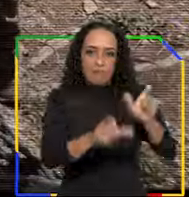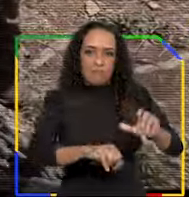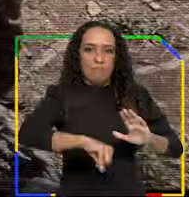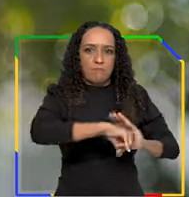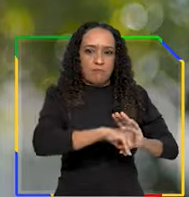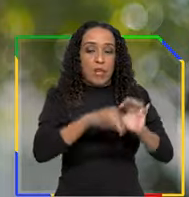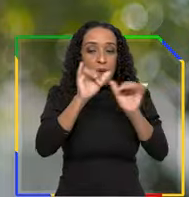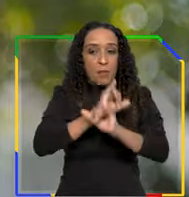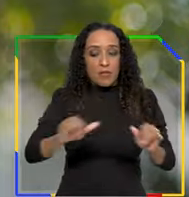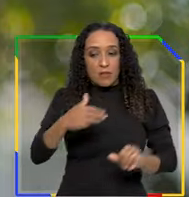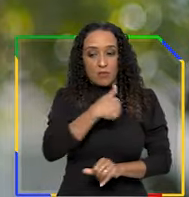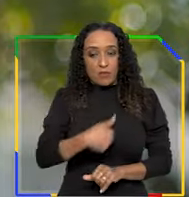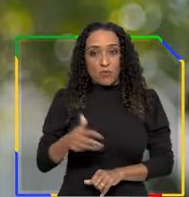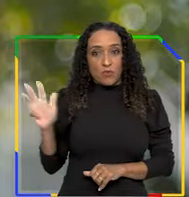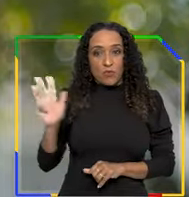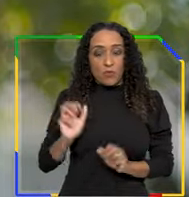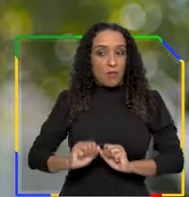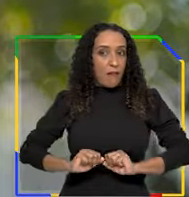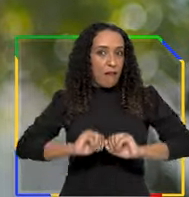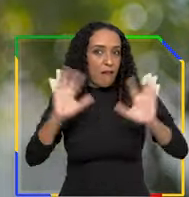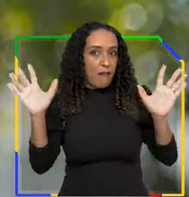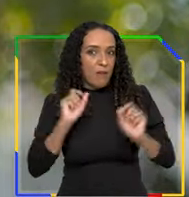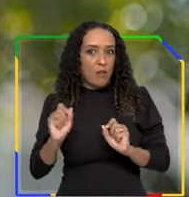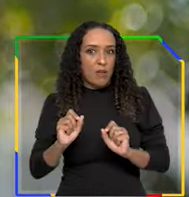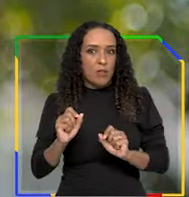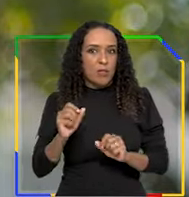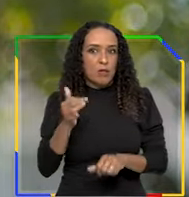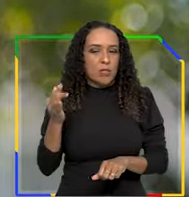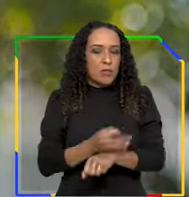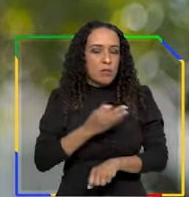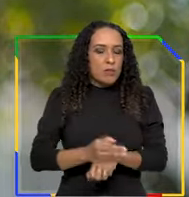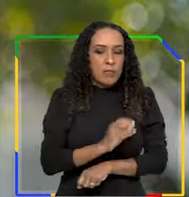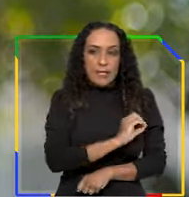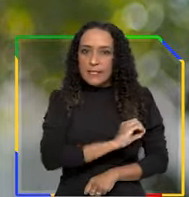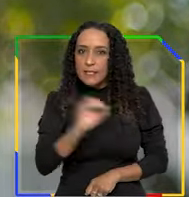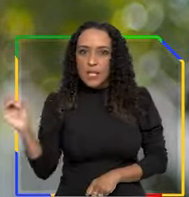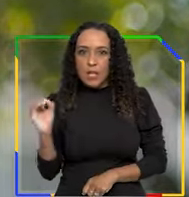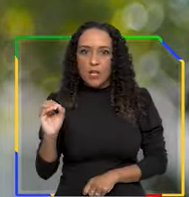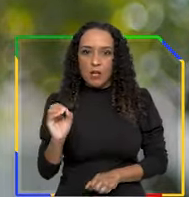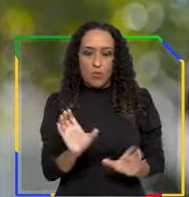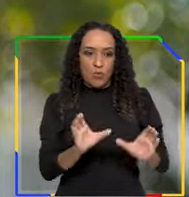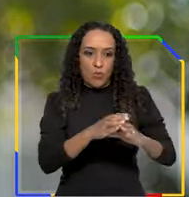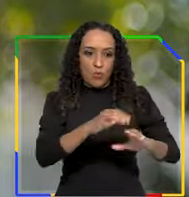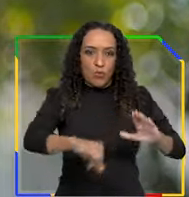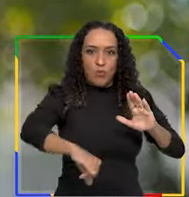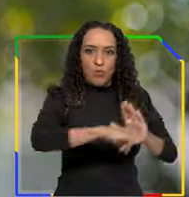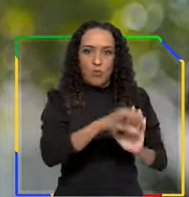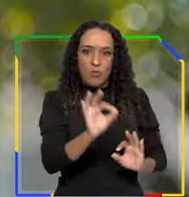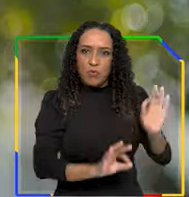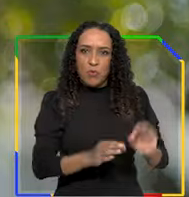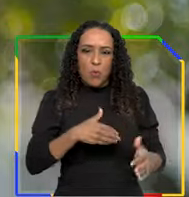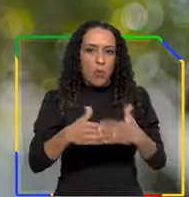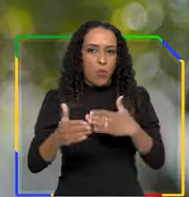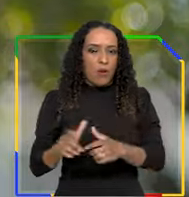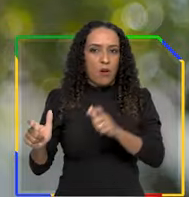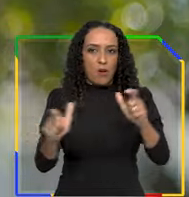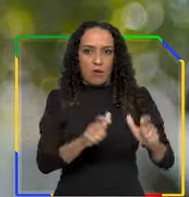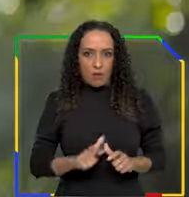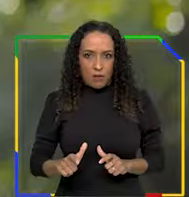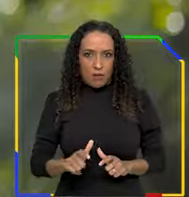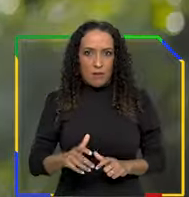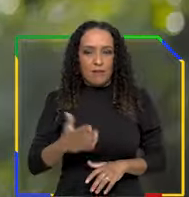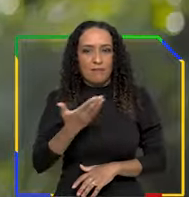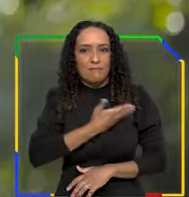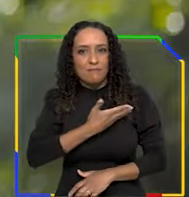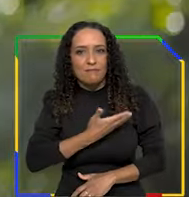criminosos. A mensagem do governo Lula é clara. Tolerância zero com o crime organizado, esteja ele onde estiver.